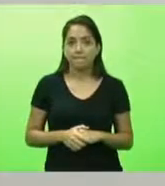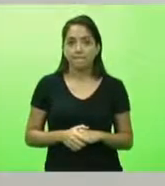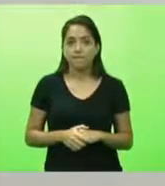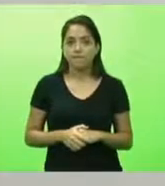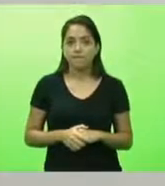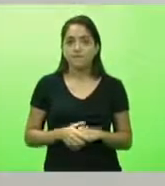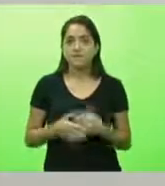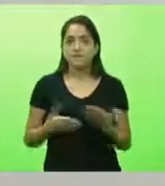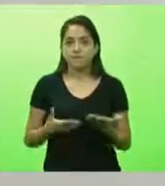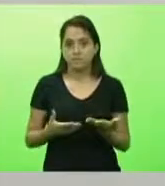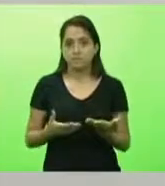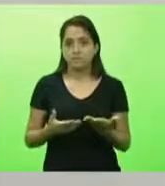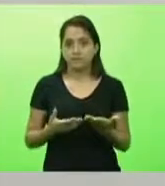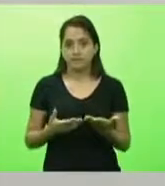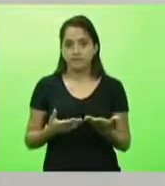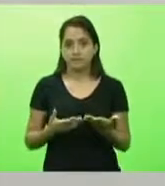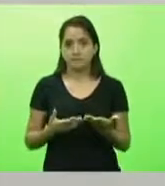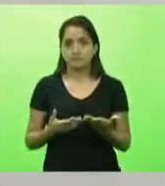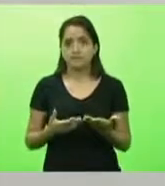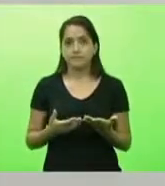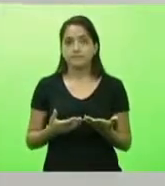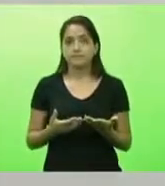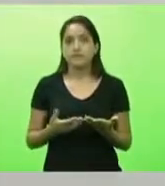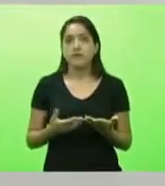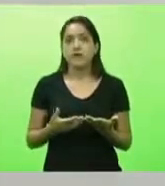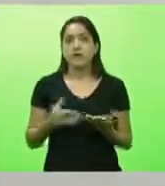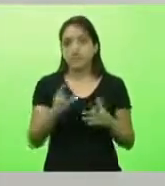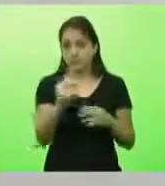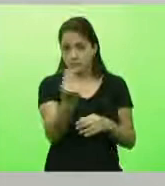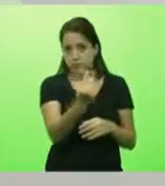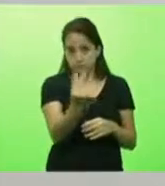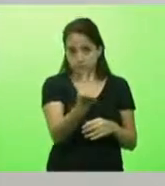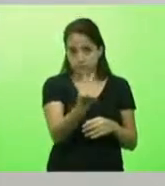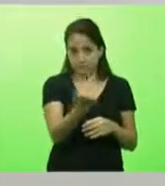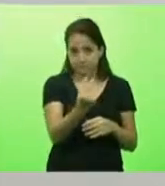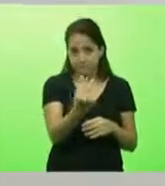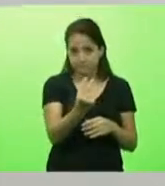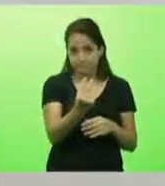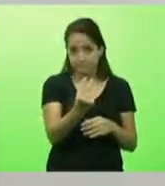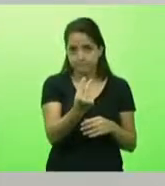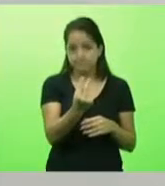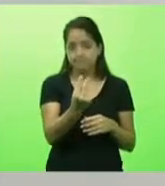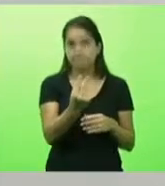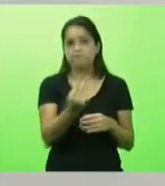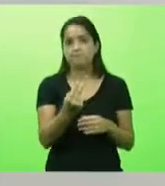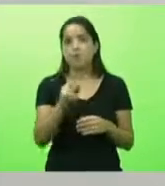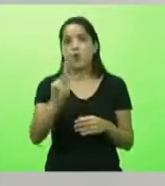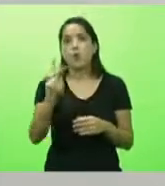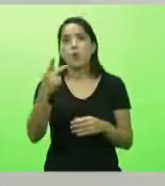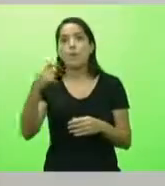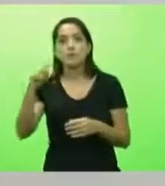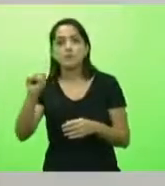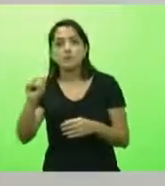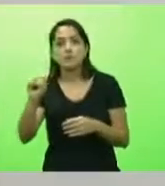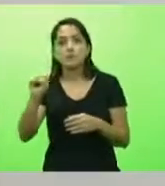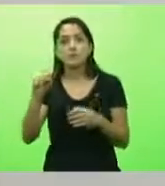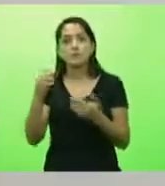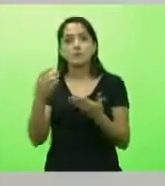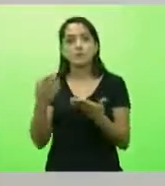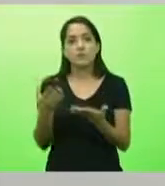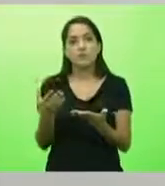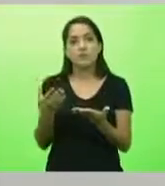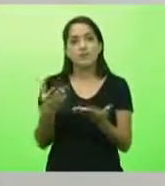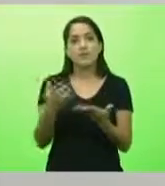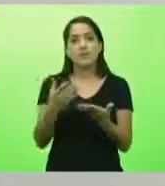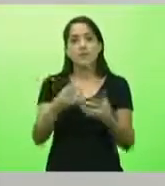inexplicáveis que existem. Um casal homossexual, mas que tem relação